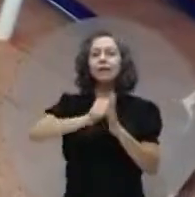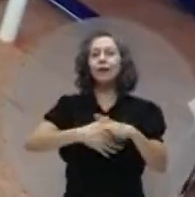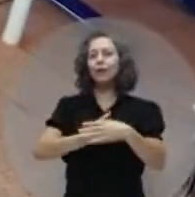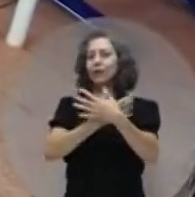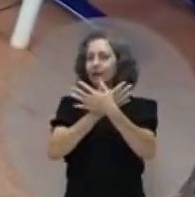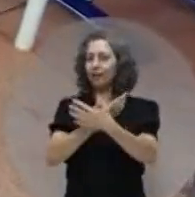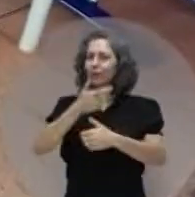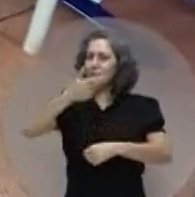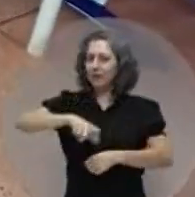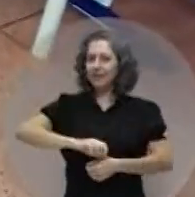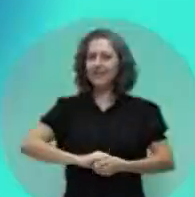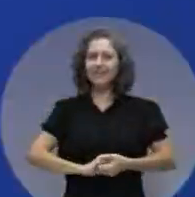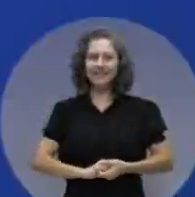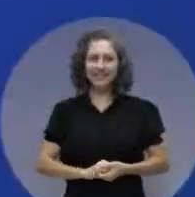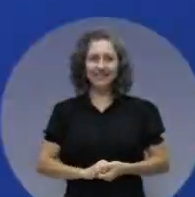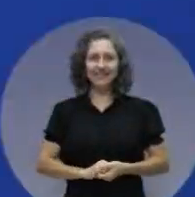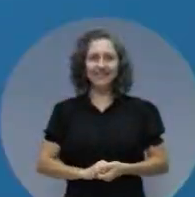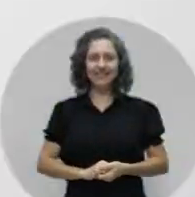livro. E muito mais.